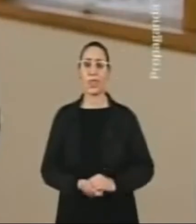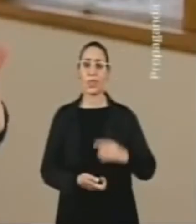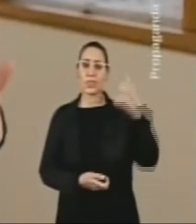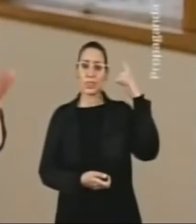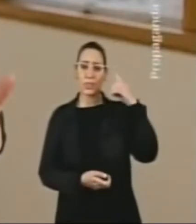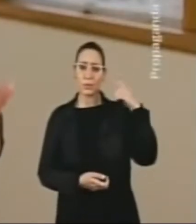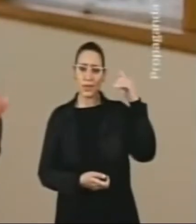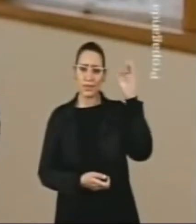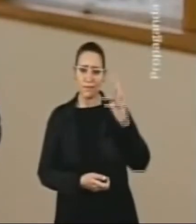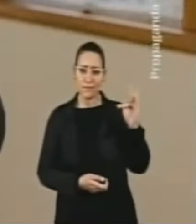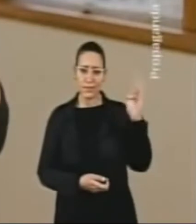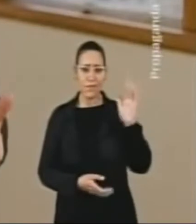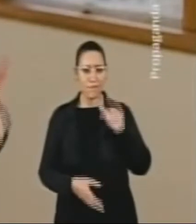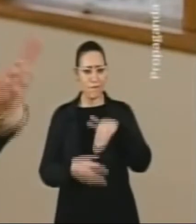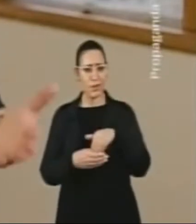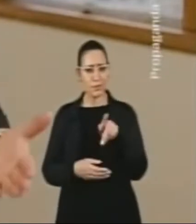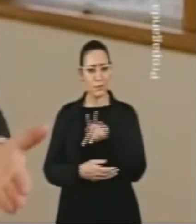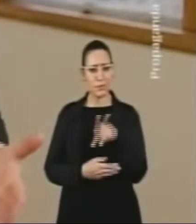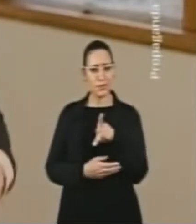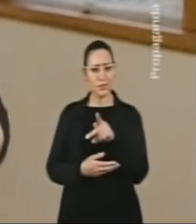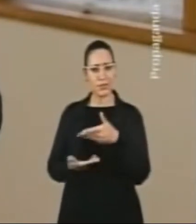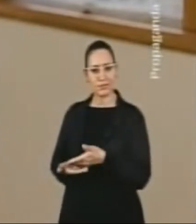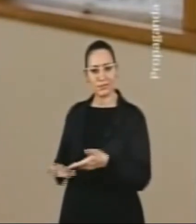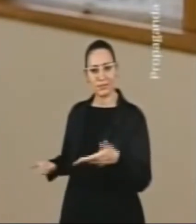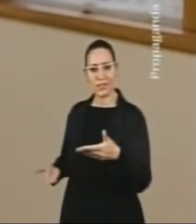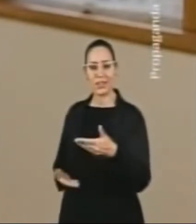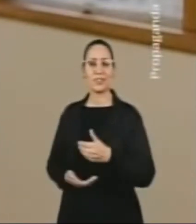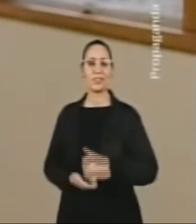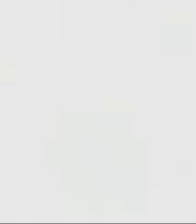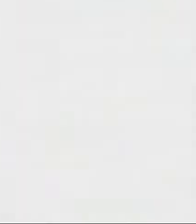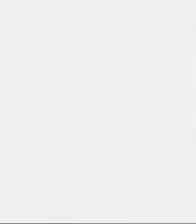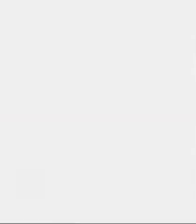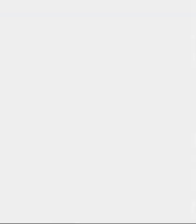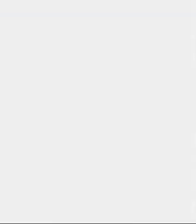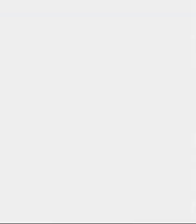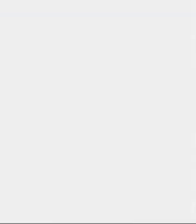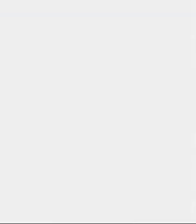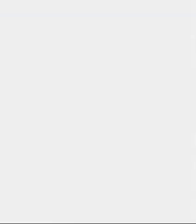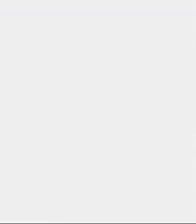-38. Para a deputada Federal, vote professora Nadir, 14-90.